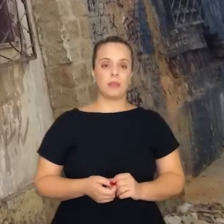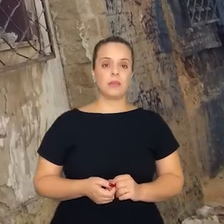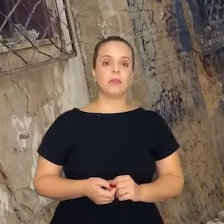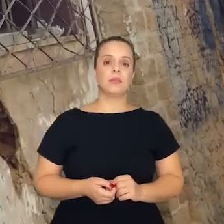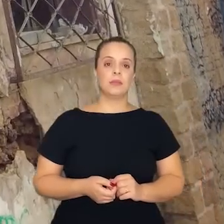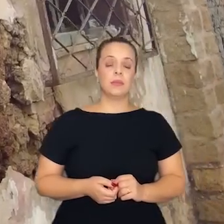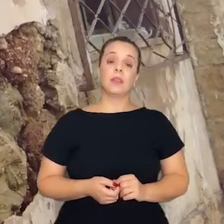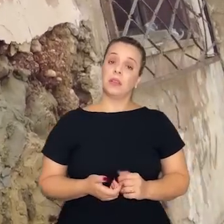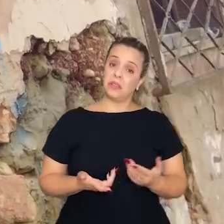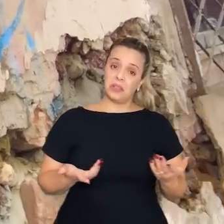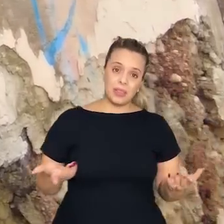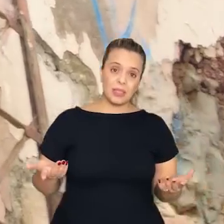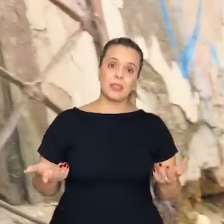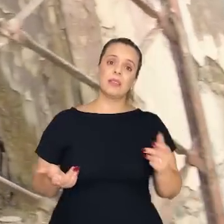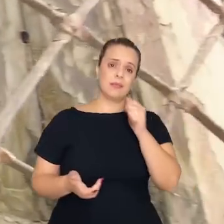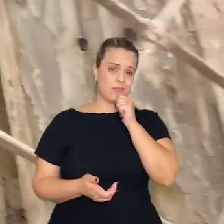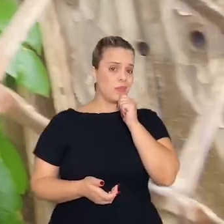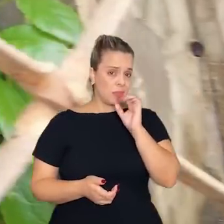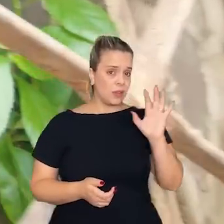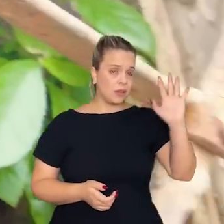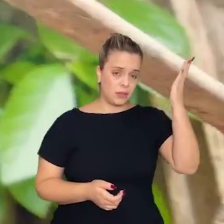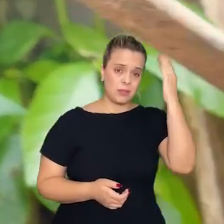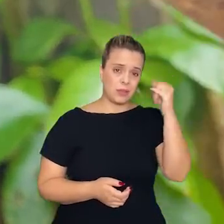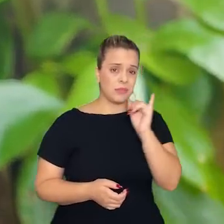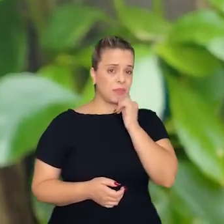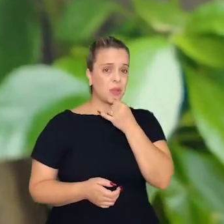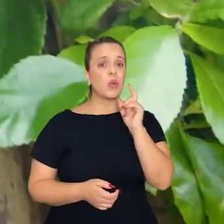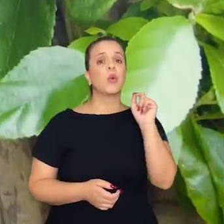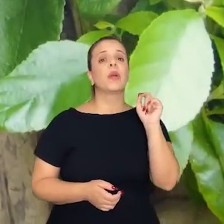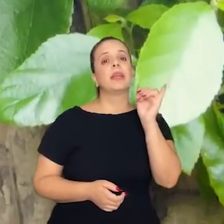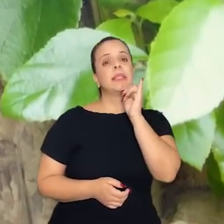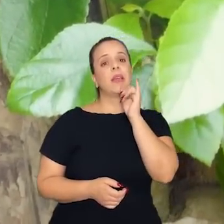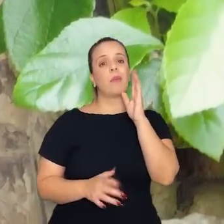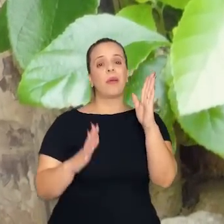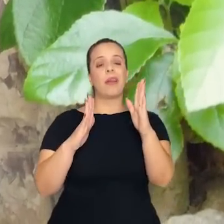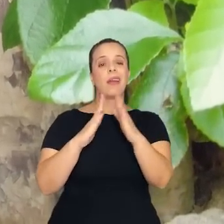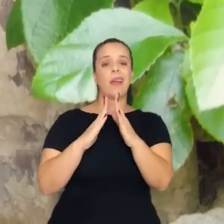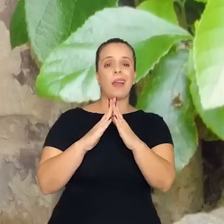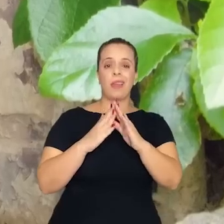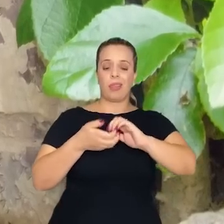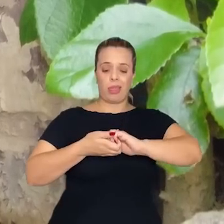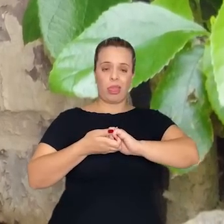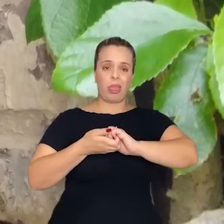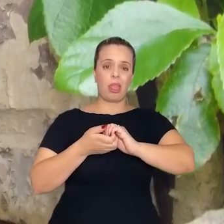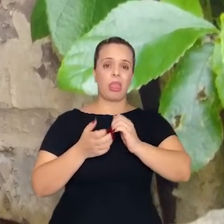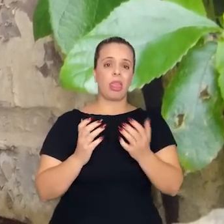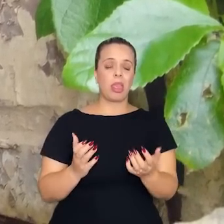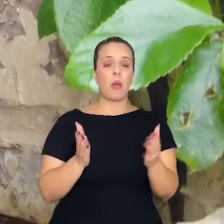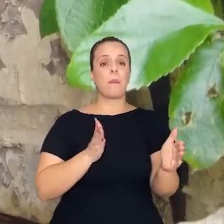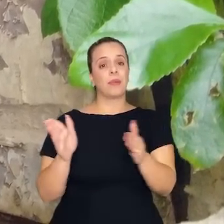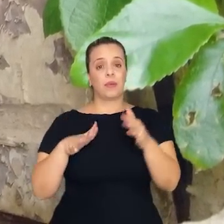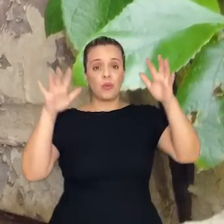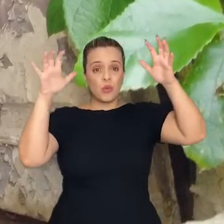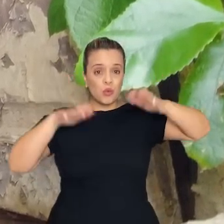E isso ainda acontece, infelizmente, de deixar, por exemplo, casas destelhadas na época das chuvas.